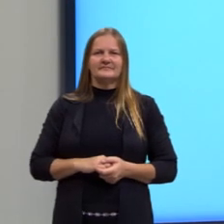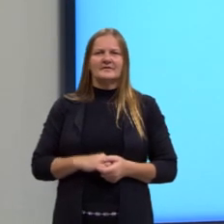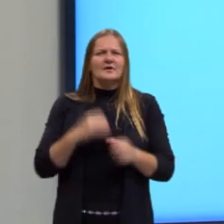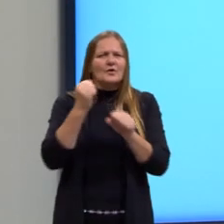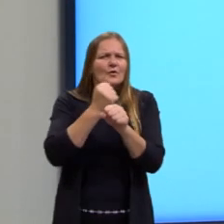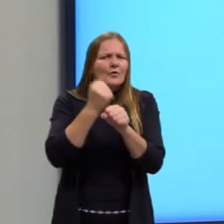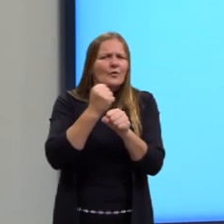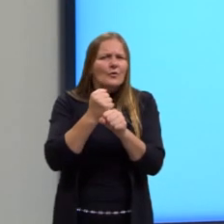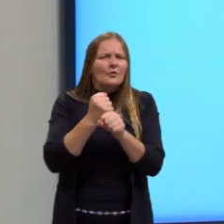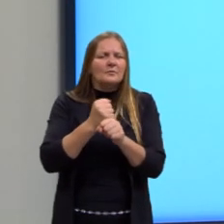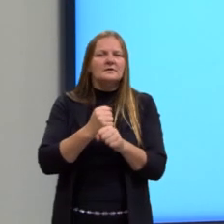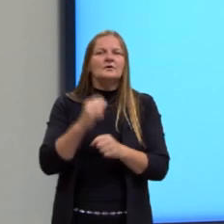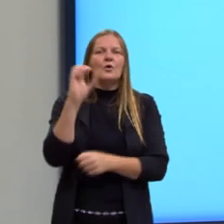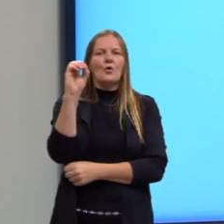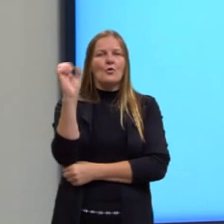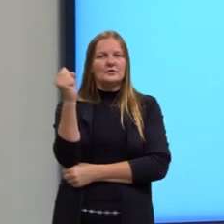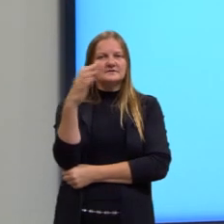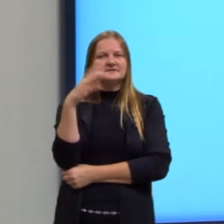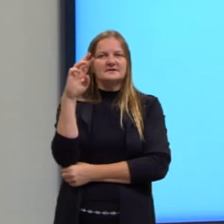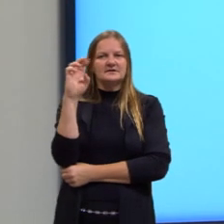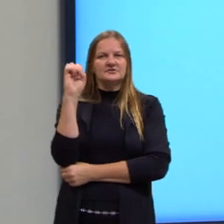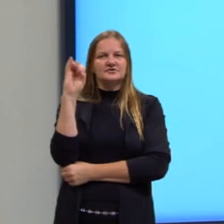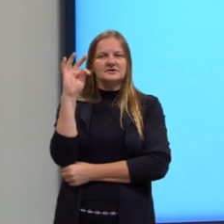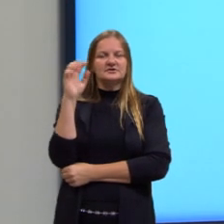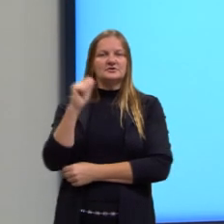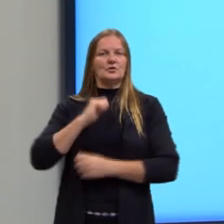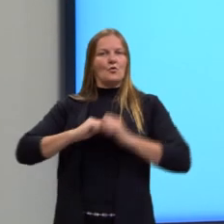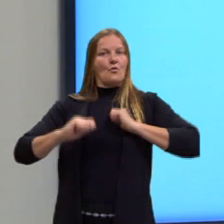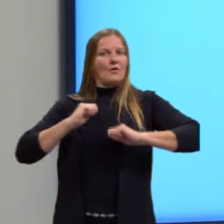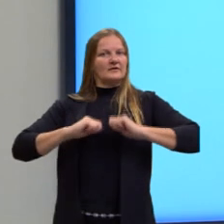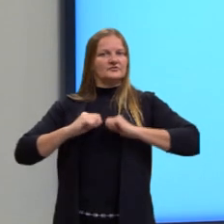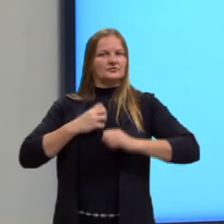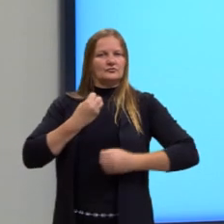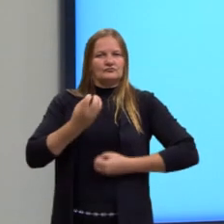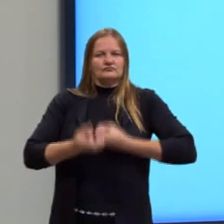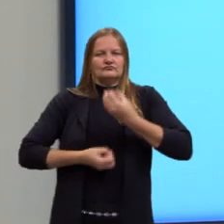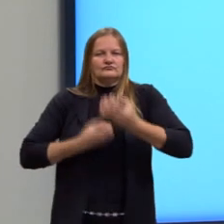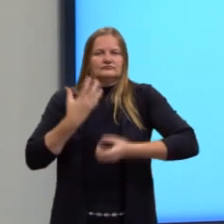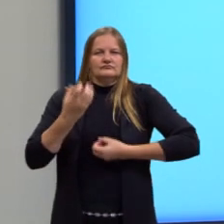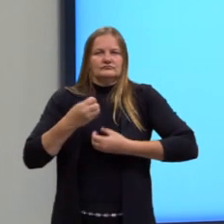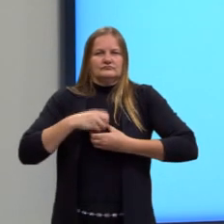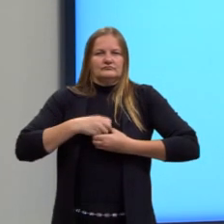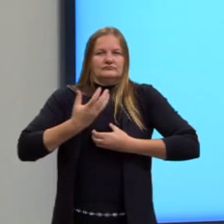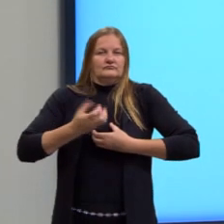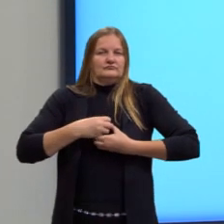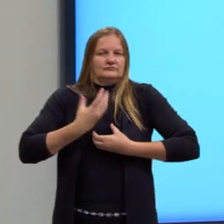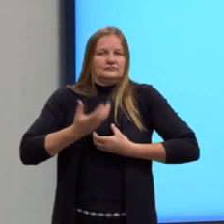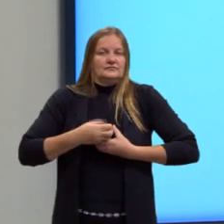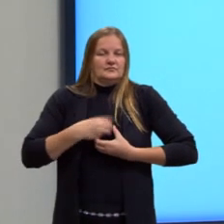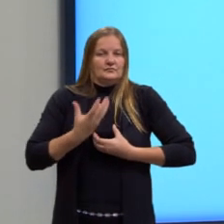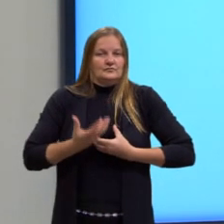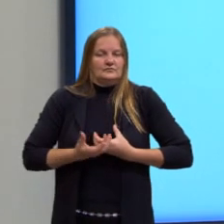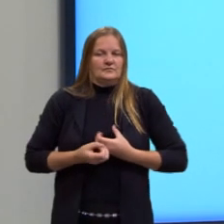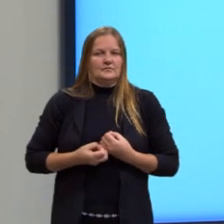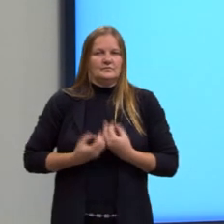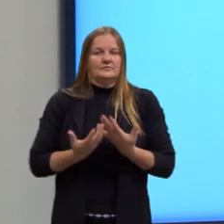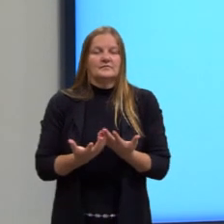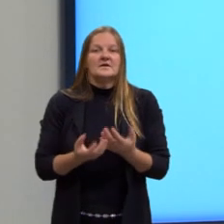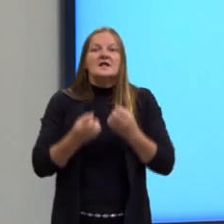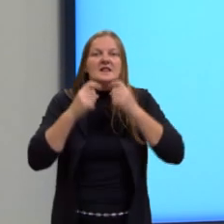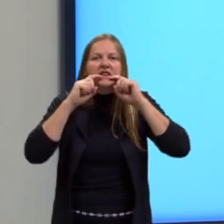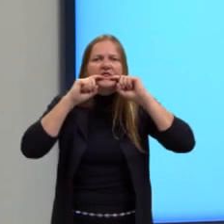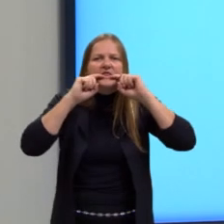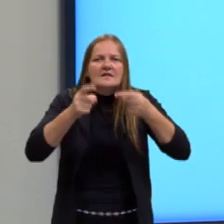obra, Os Retirantes, o artista expressionista Cândido Portinari faz uma denúncia à